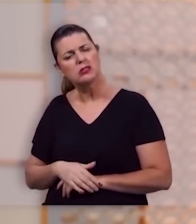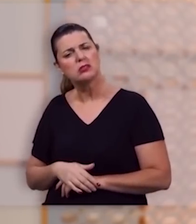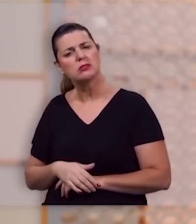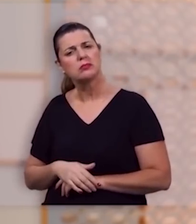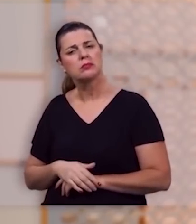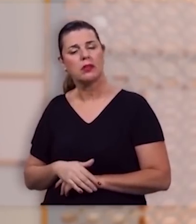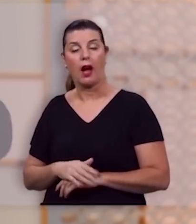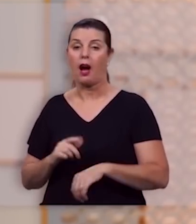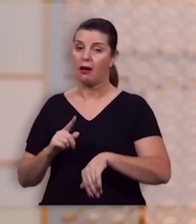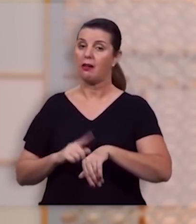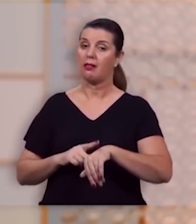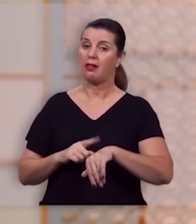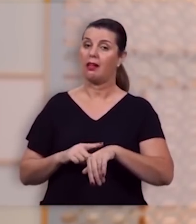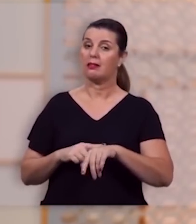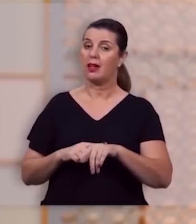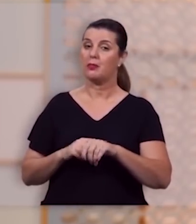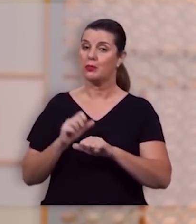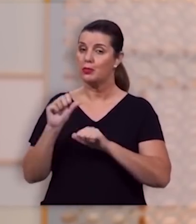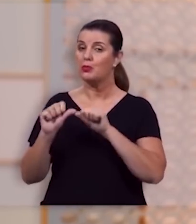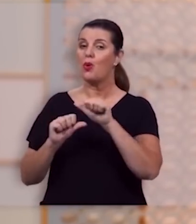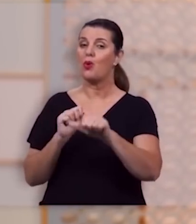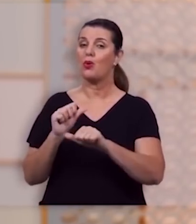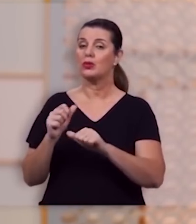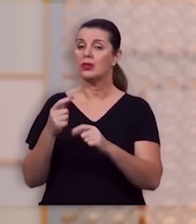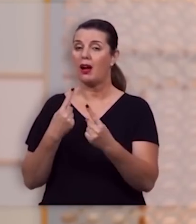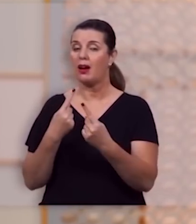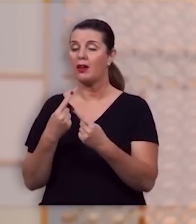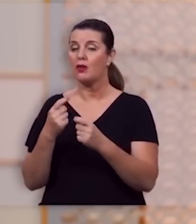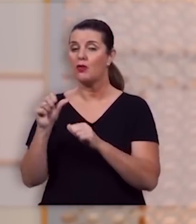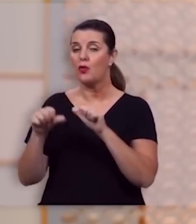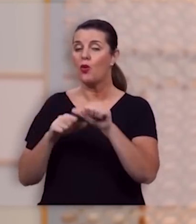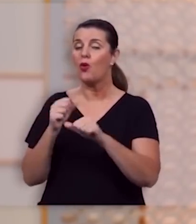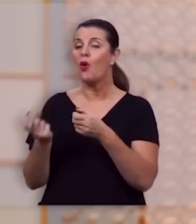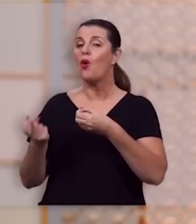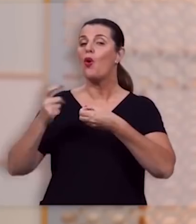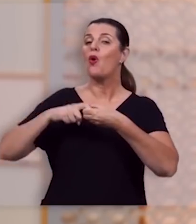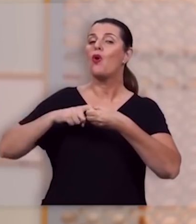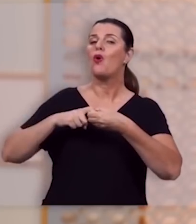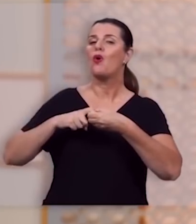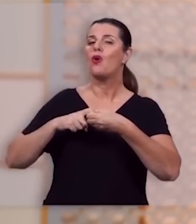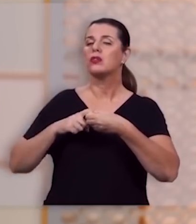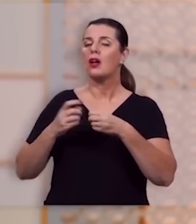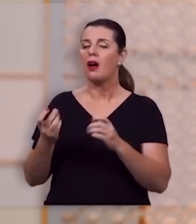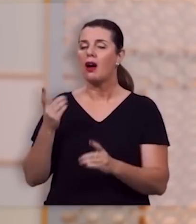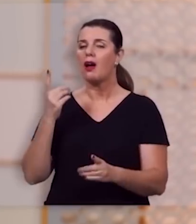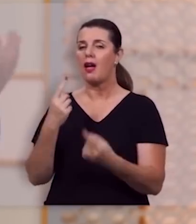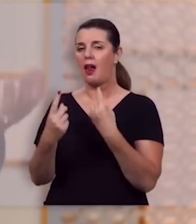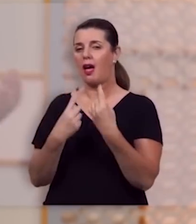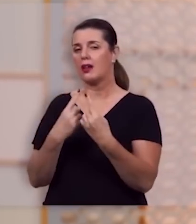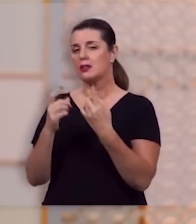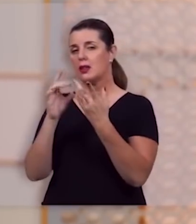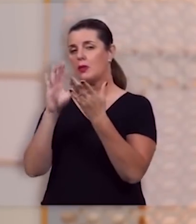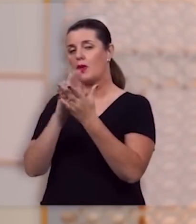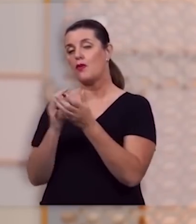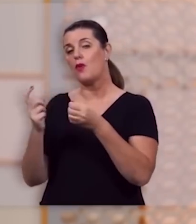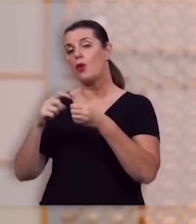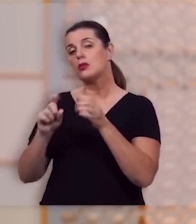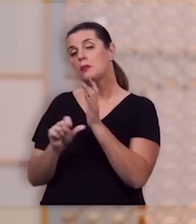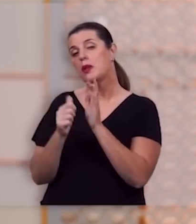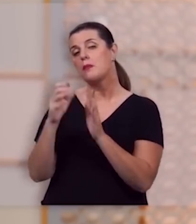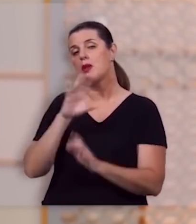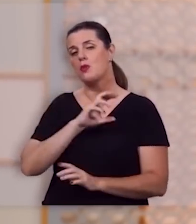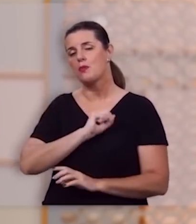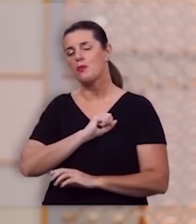é hora de nós restaurarmos esta relação encontrarmos poesia voltar ao primeiro amor